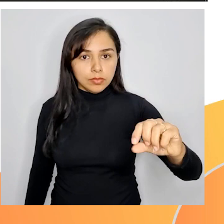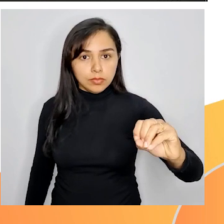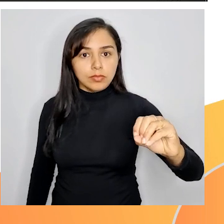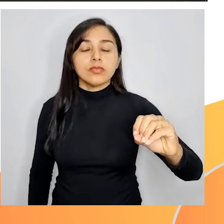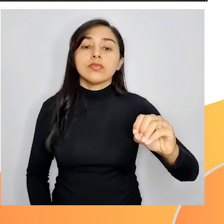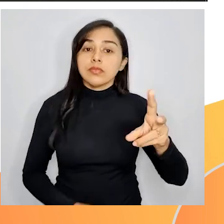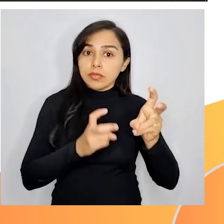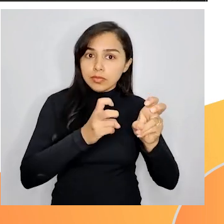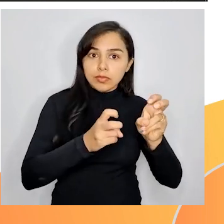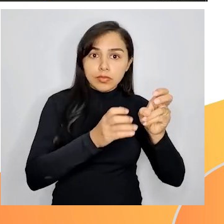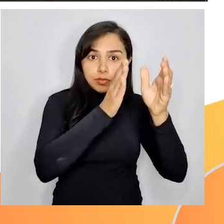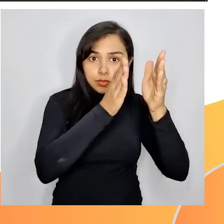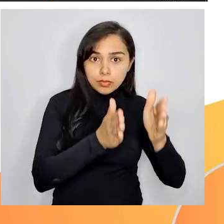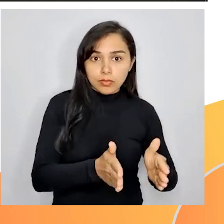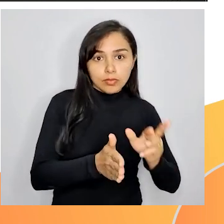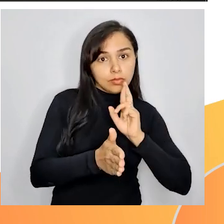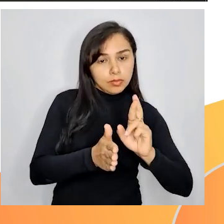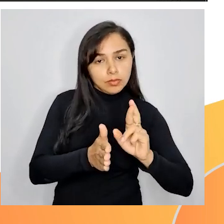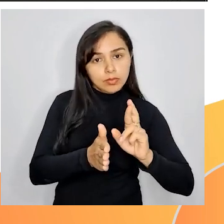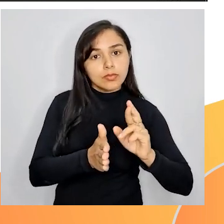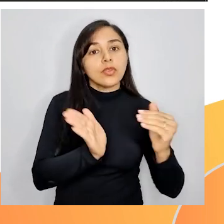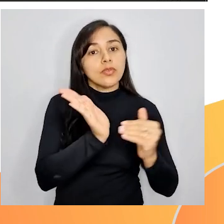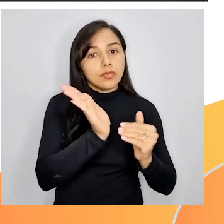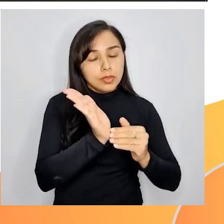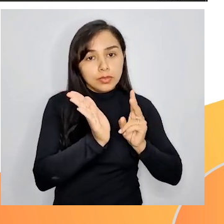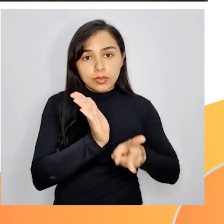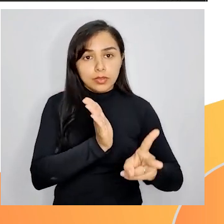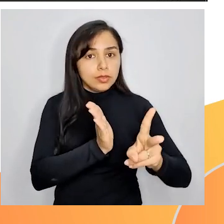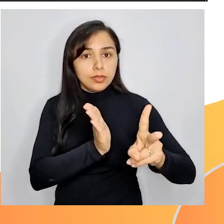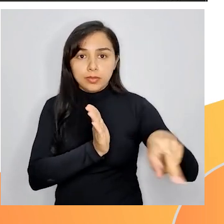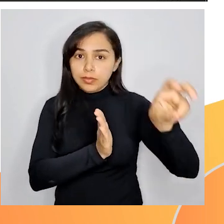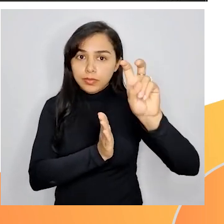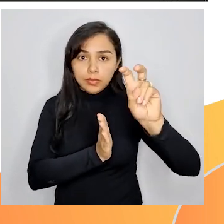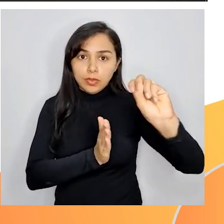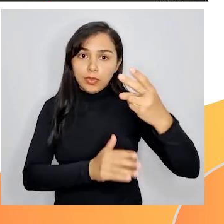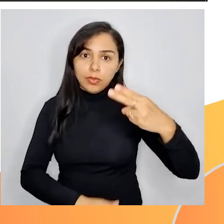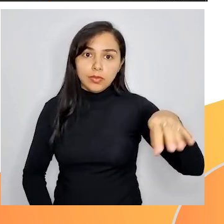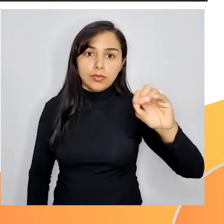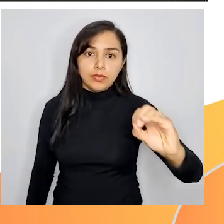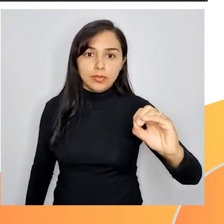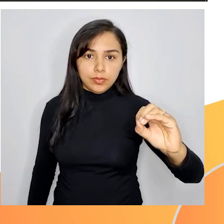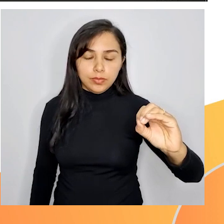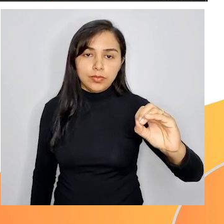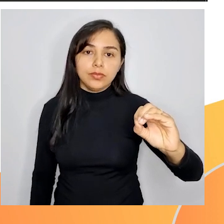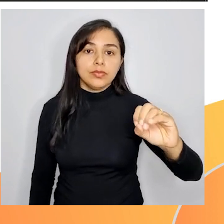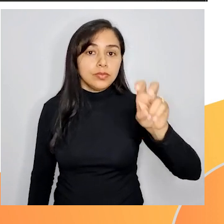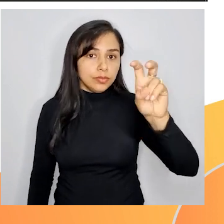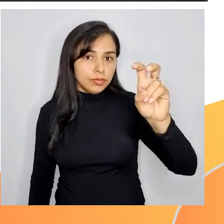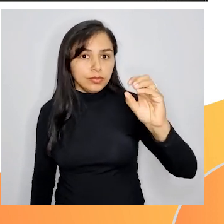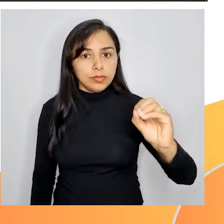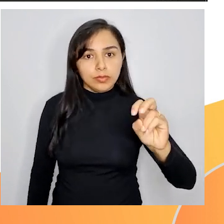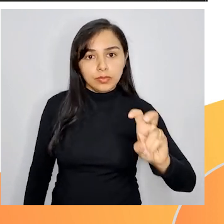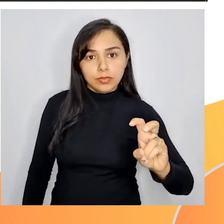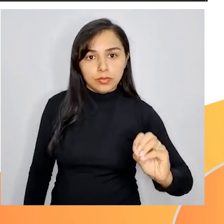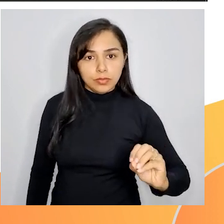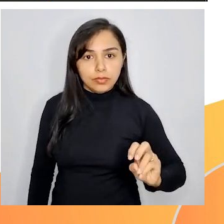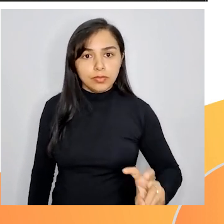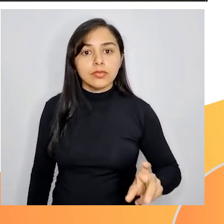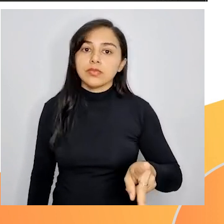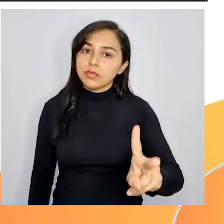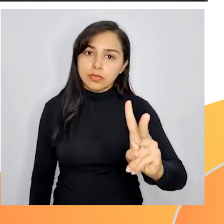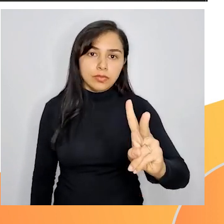no último algarismo. Então, todas as multiplicações ou vão finalizar em 5 ou vão finalizar em 0.